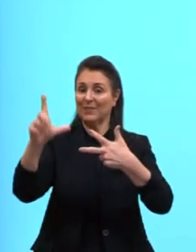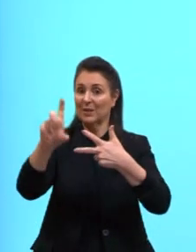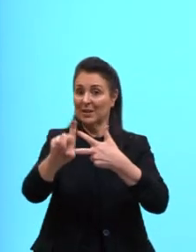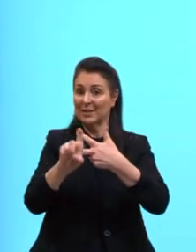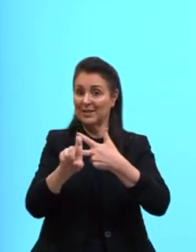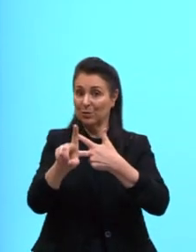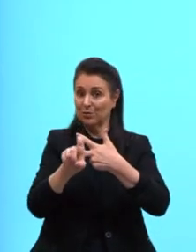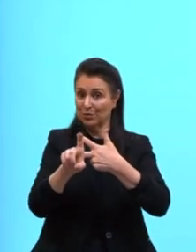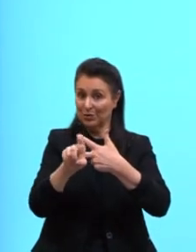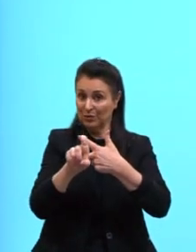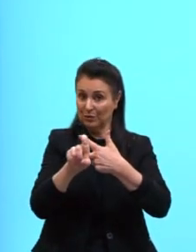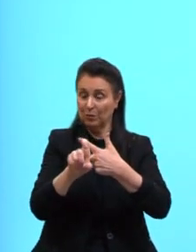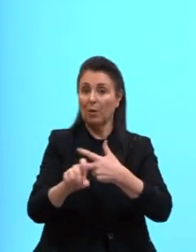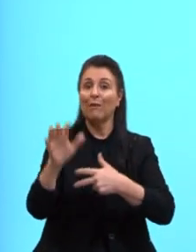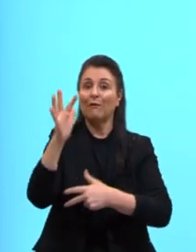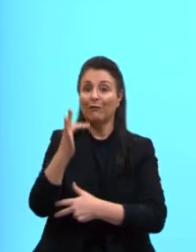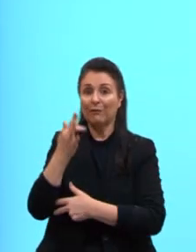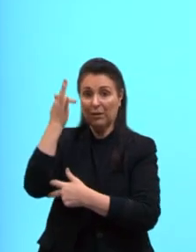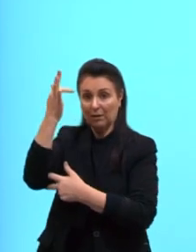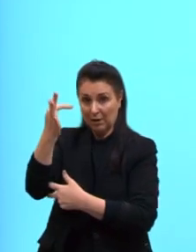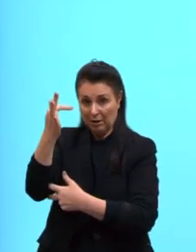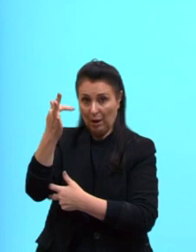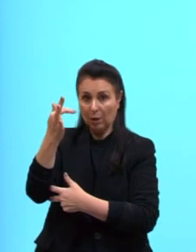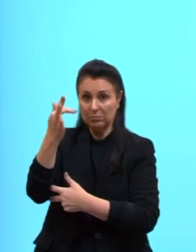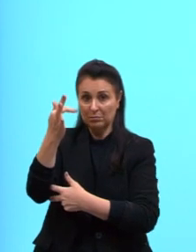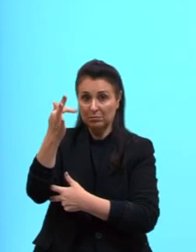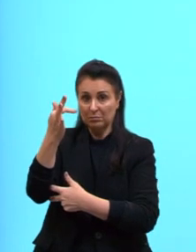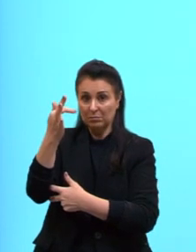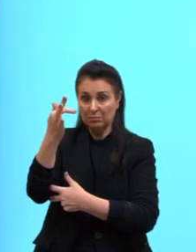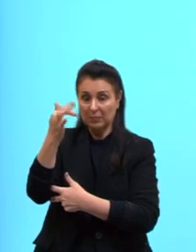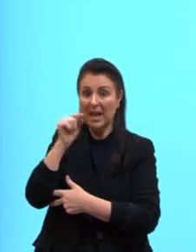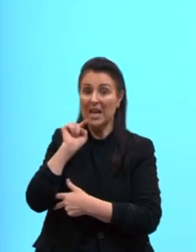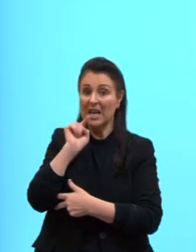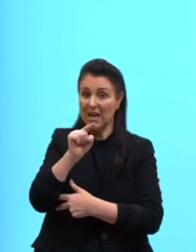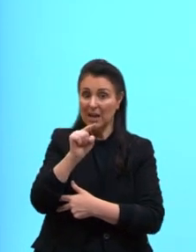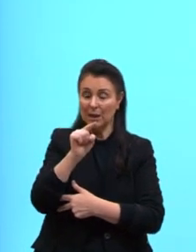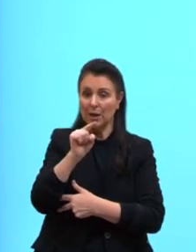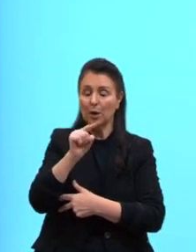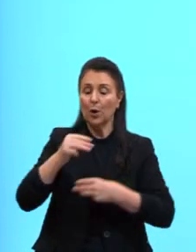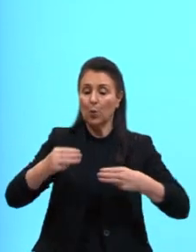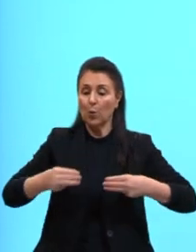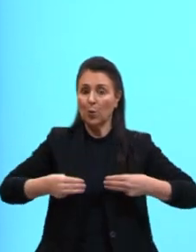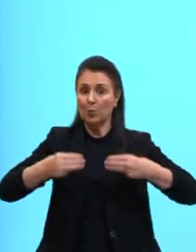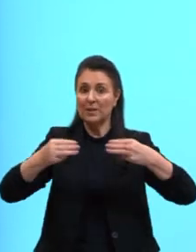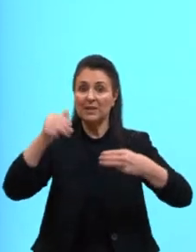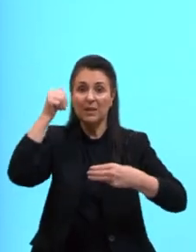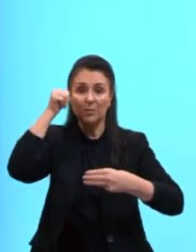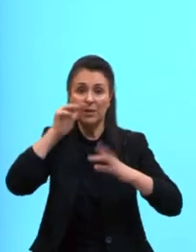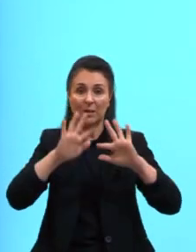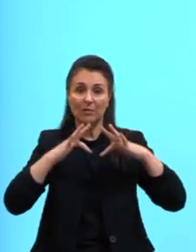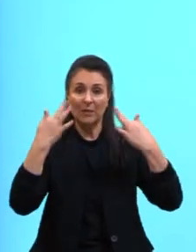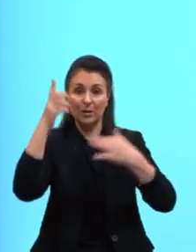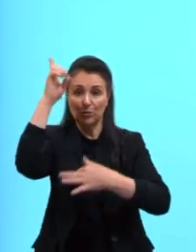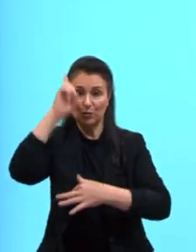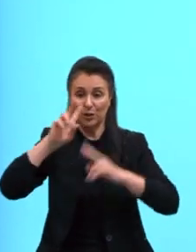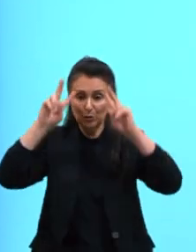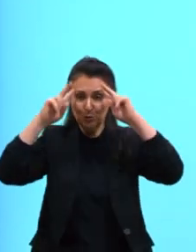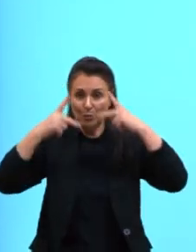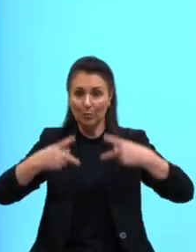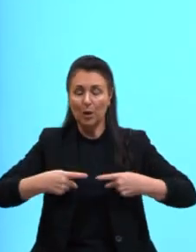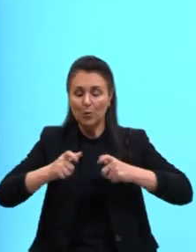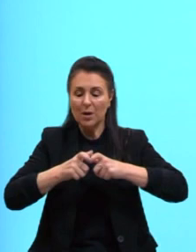executivo, federal, mais especificamente, o Ministério da Mulher, da Família e dos Direitos Humanos